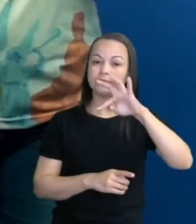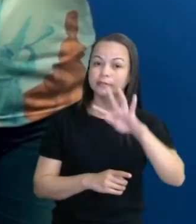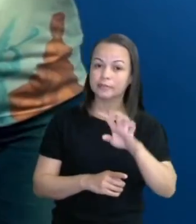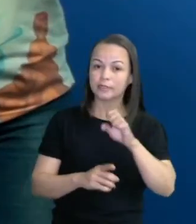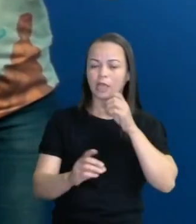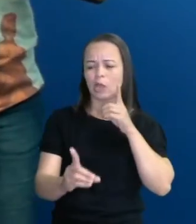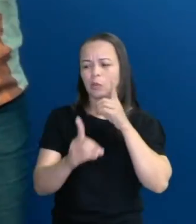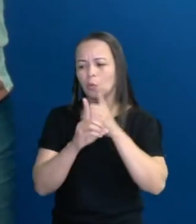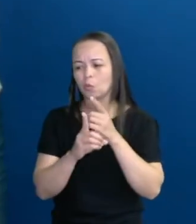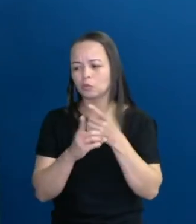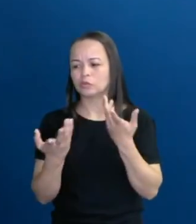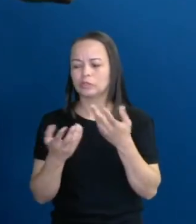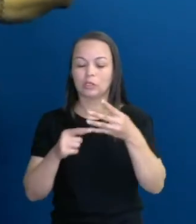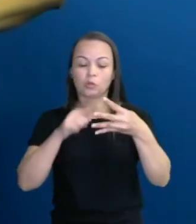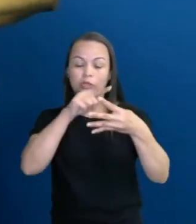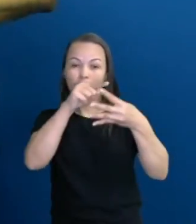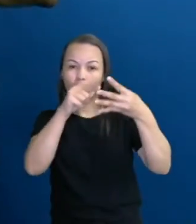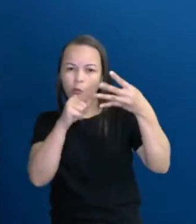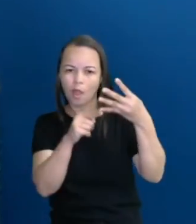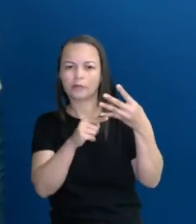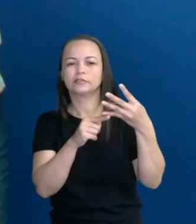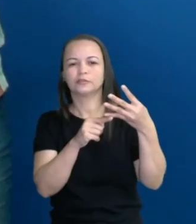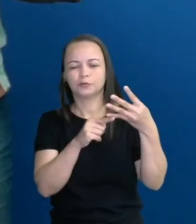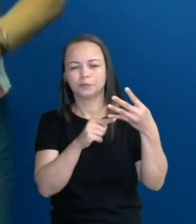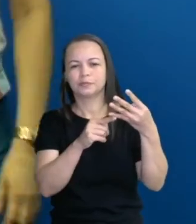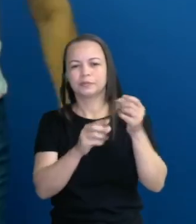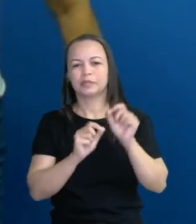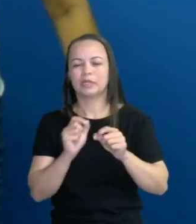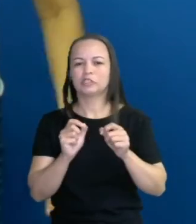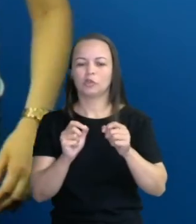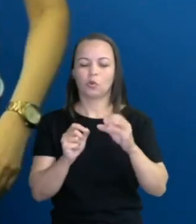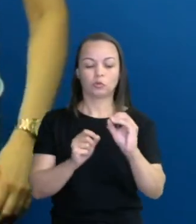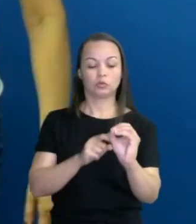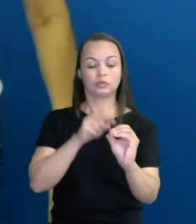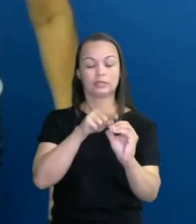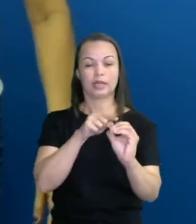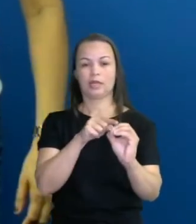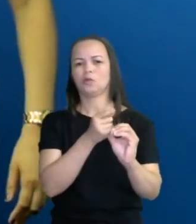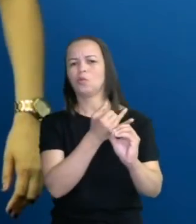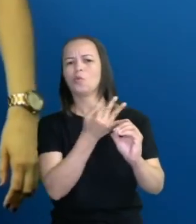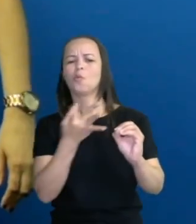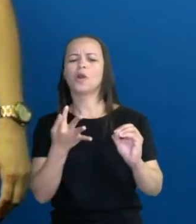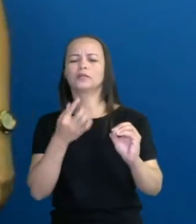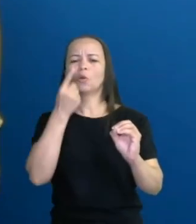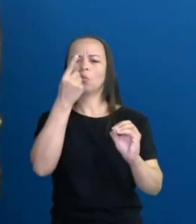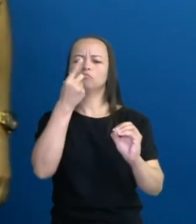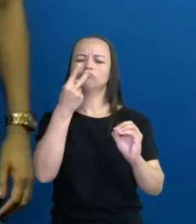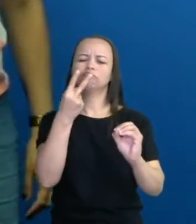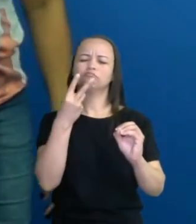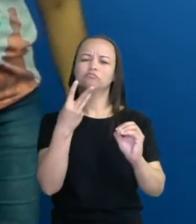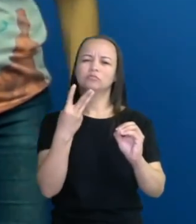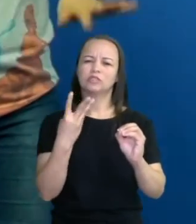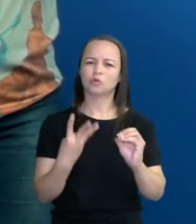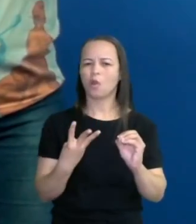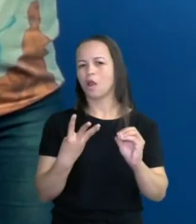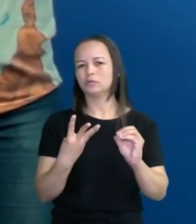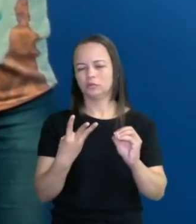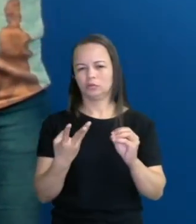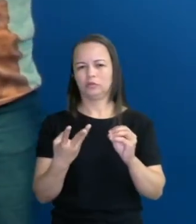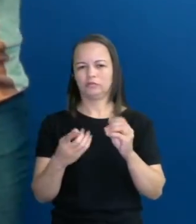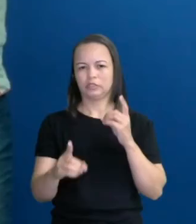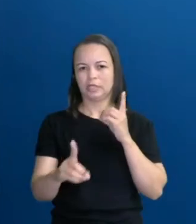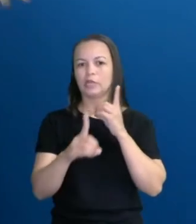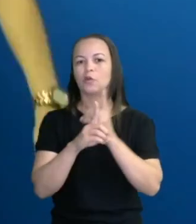feitas. Beleza? Chegou no 0, encerrou, conta as operações feitas e você acha o quociente.